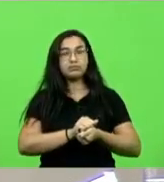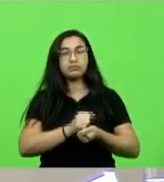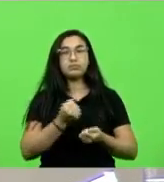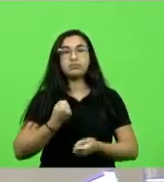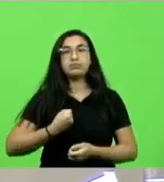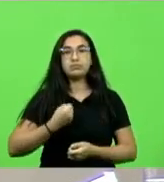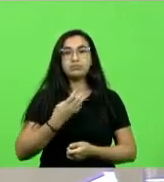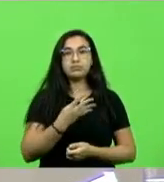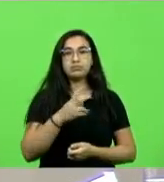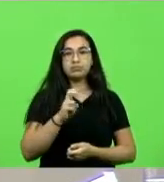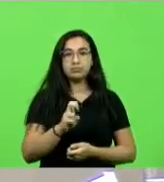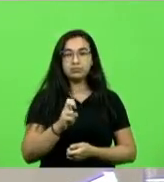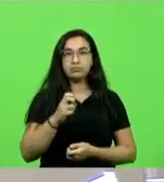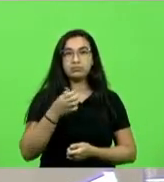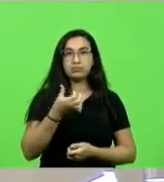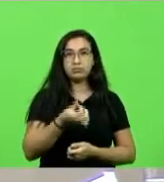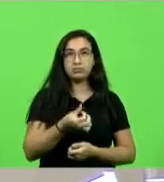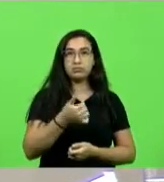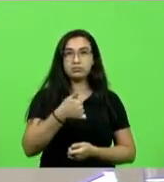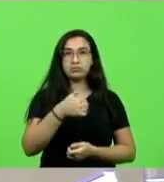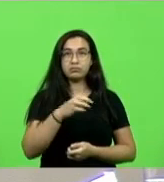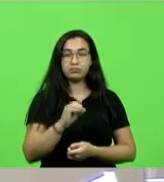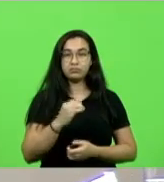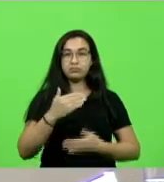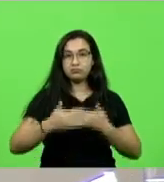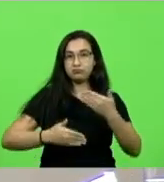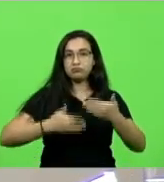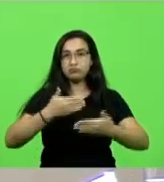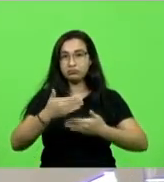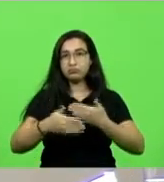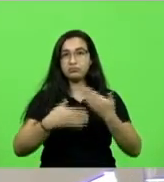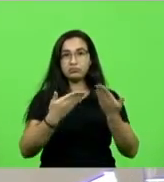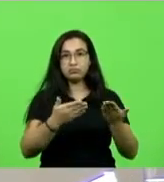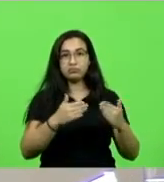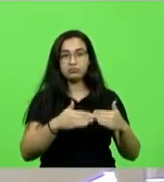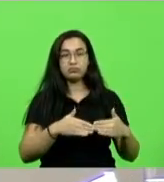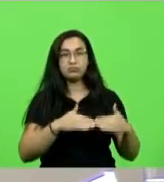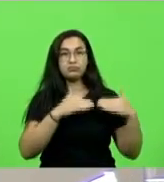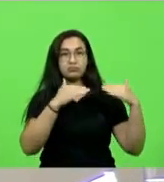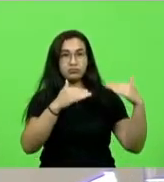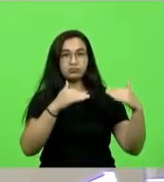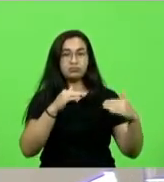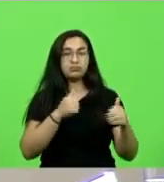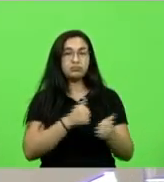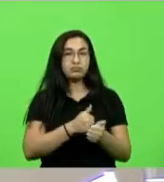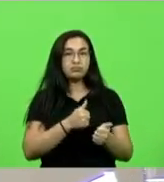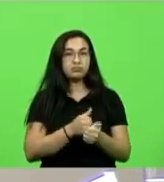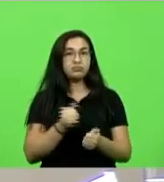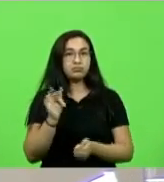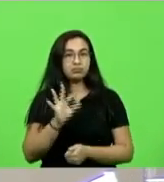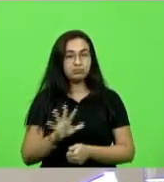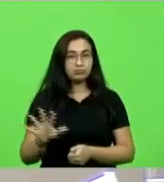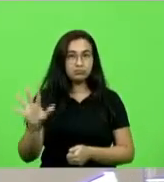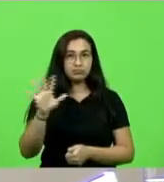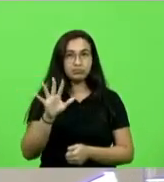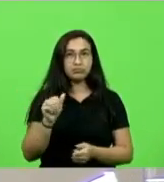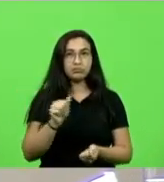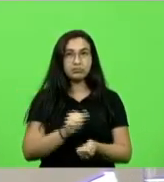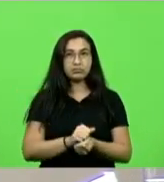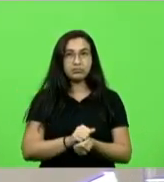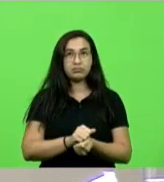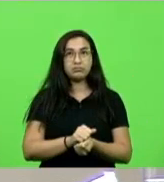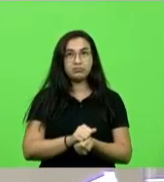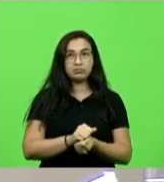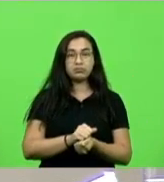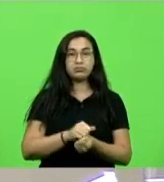45610, em trâmite perante o Supremo Tribunal Federal, sob a relatoria do ministro Edson